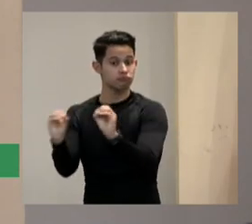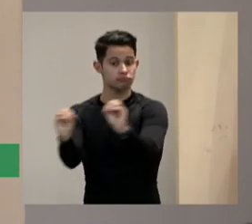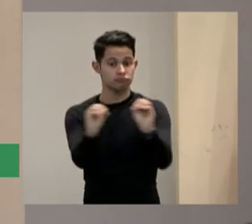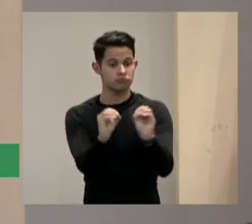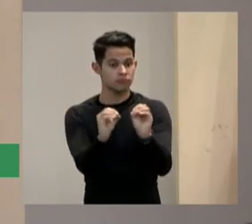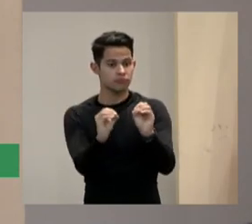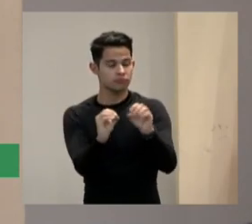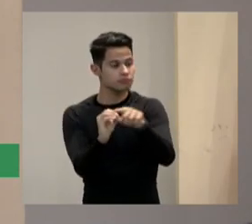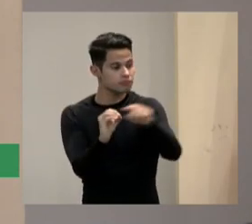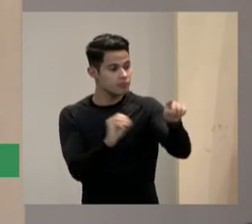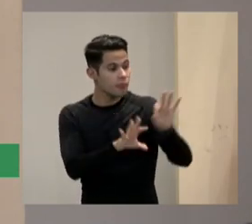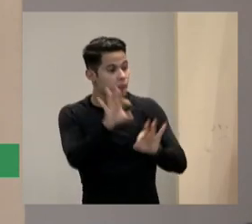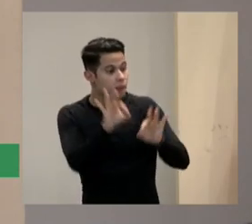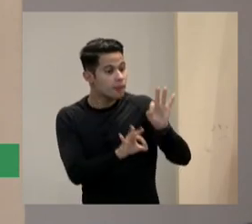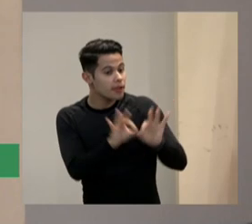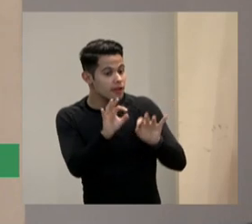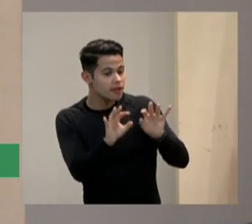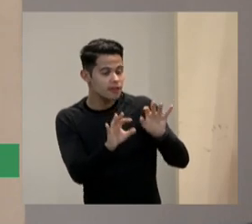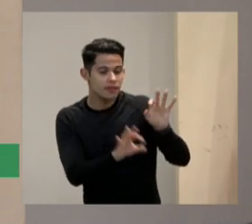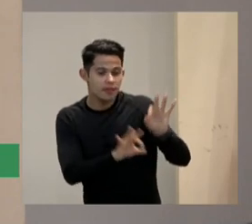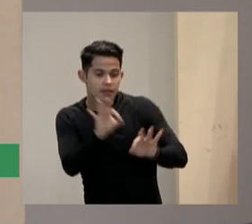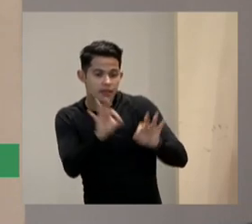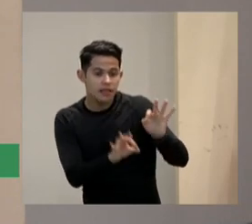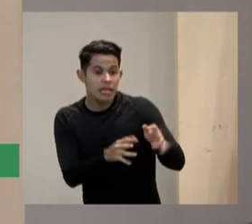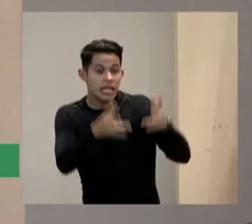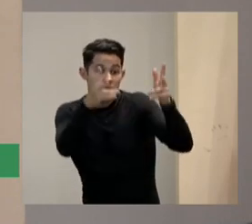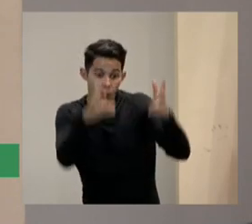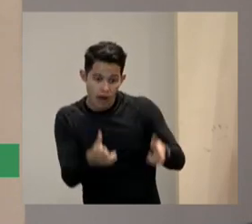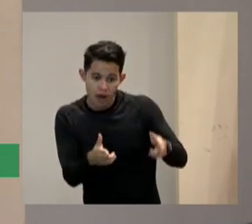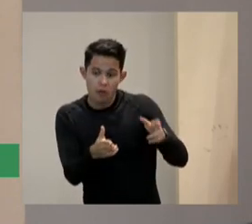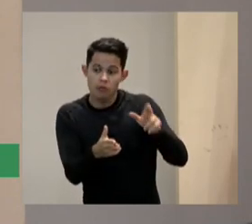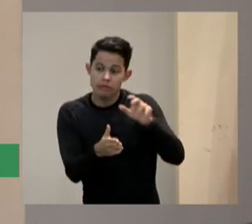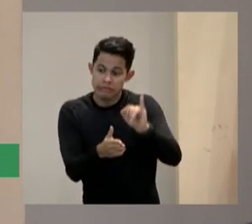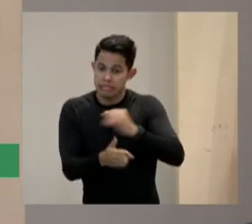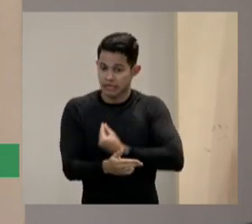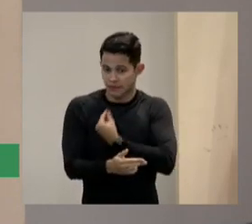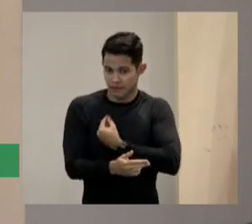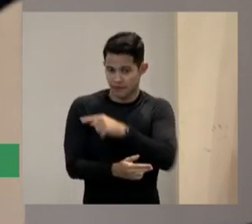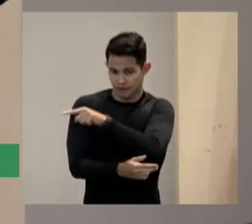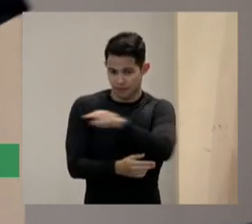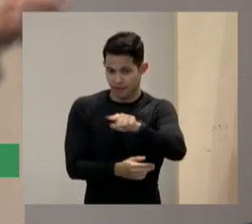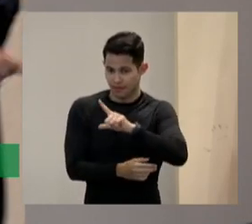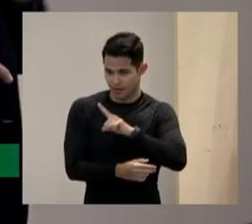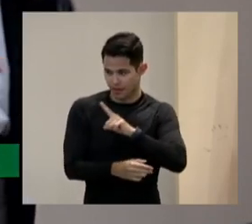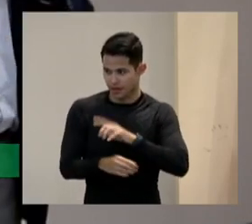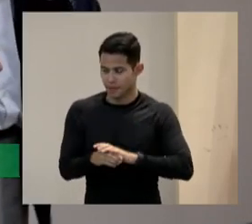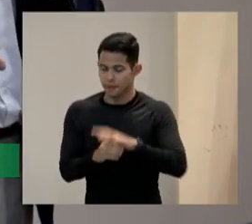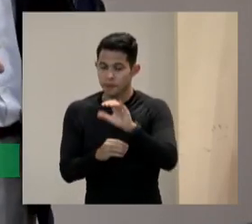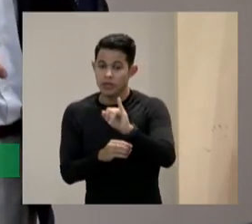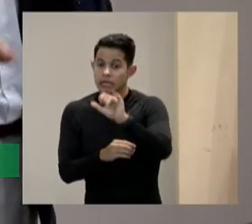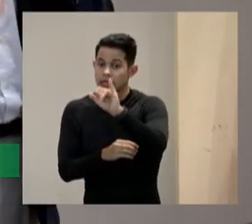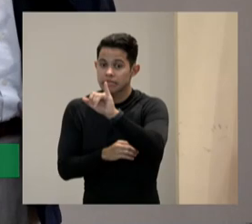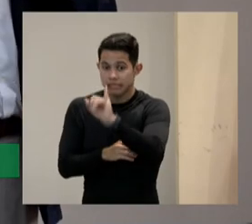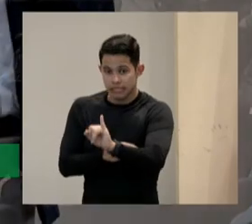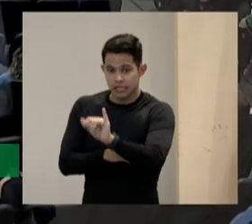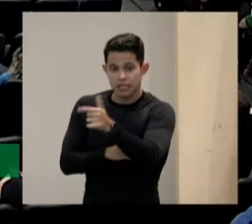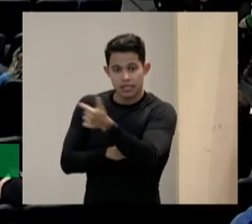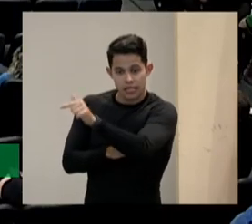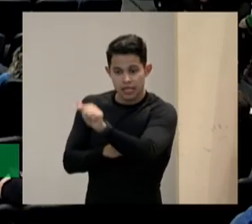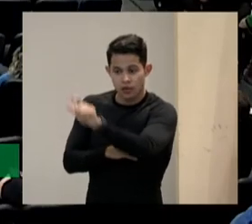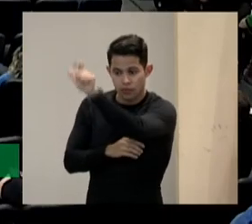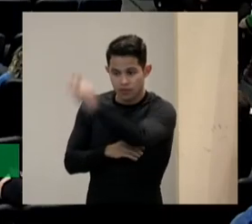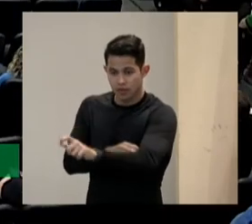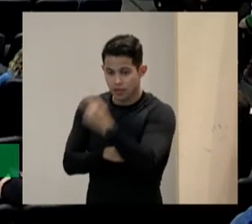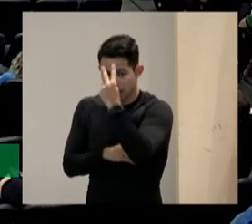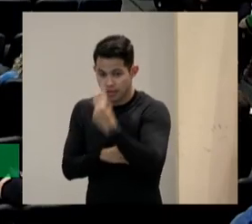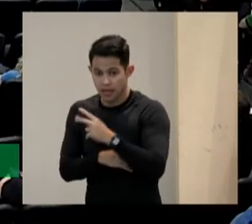estivesse porque planeia como se estivesse porque se você não tem um aluno cego você tem quatro